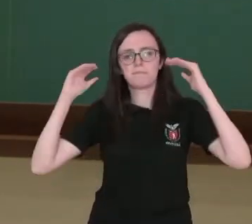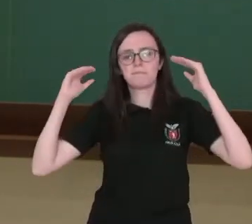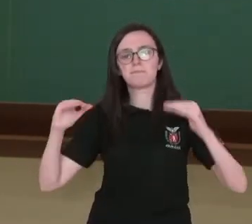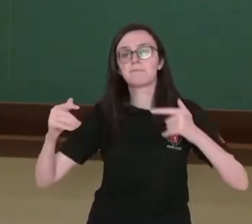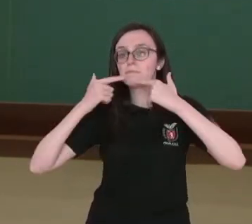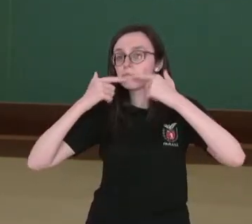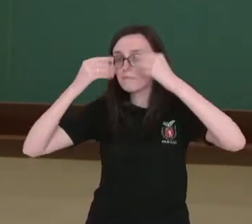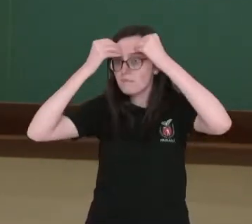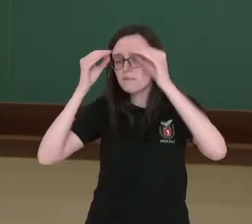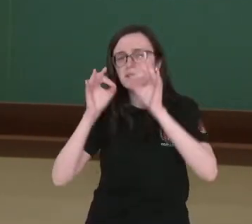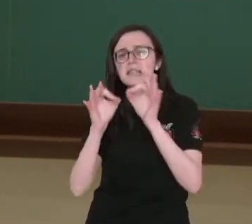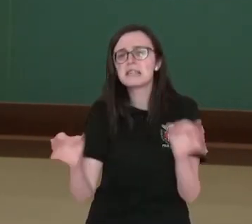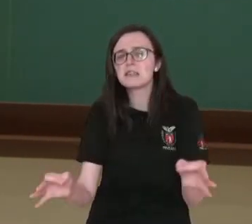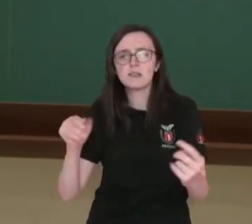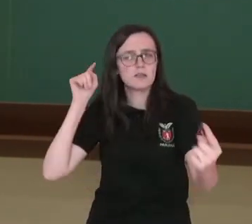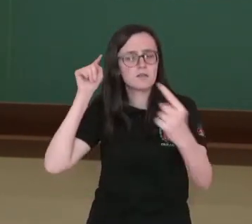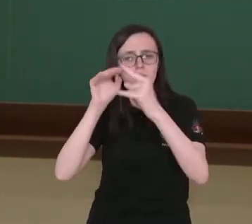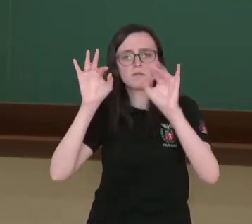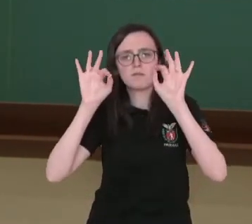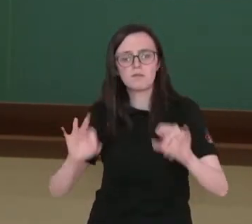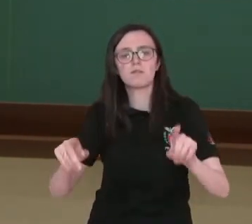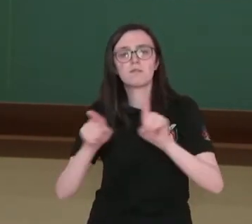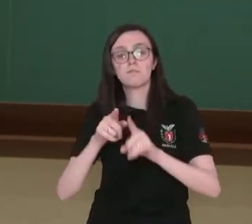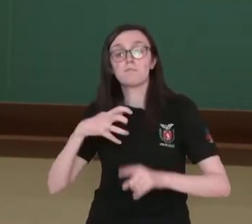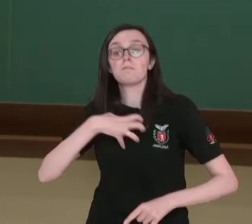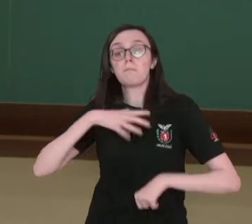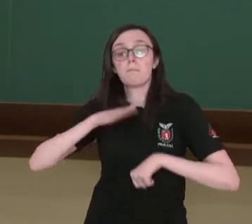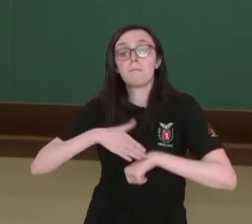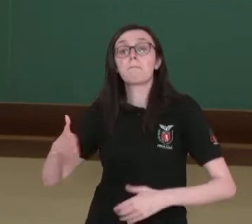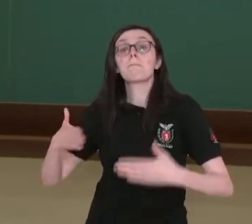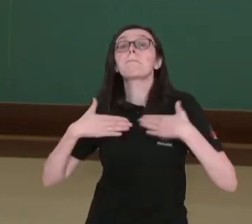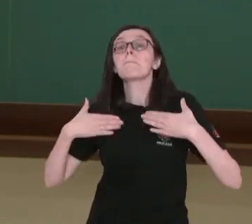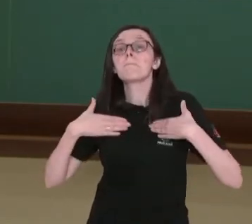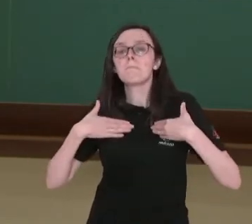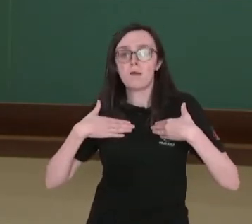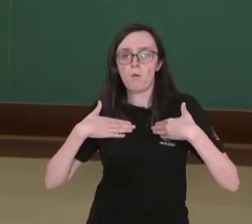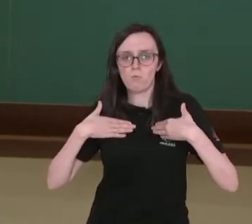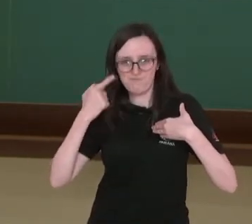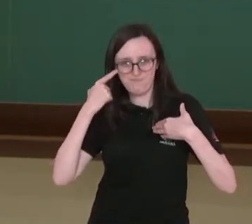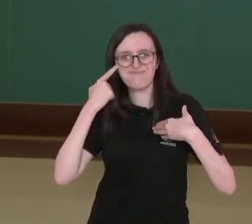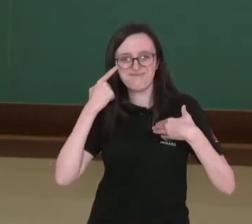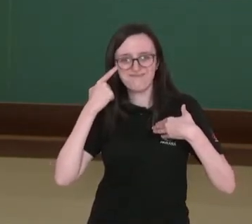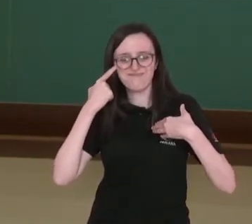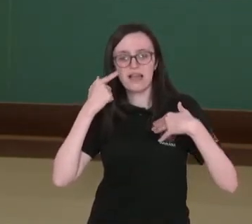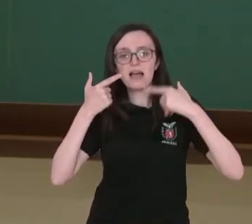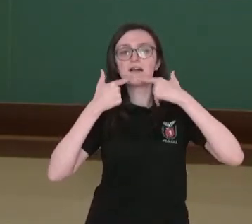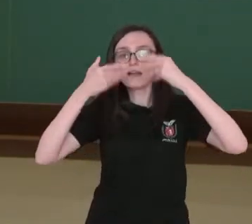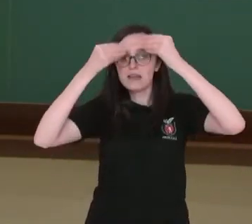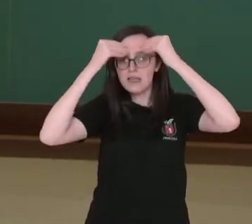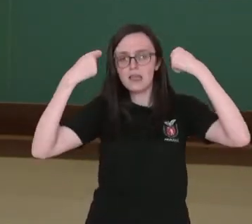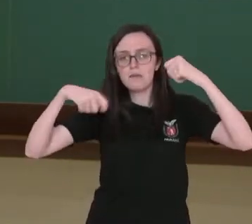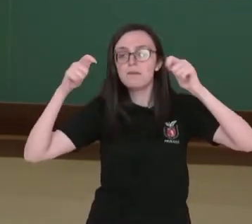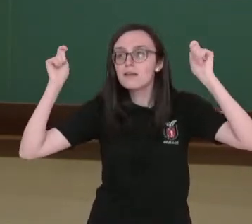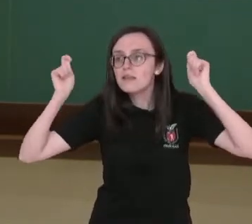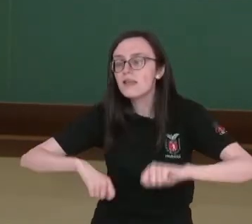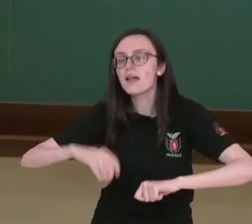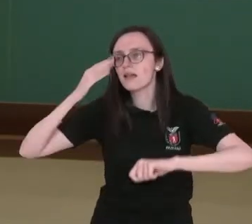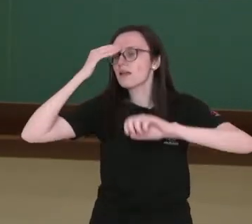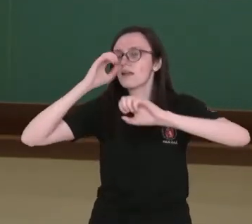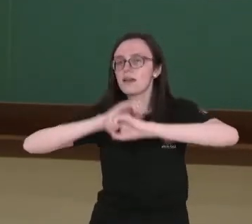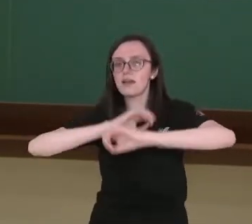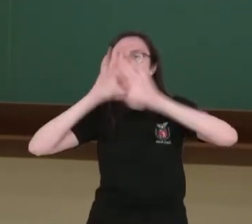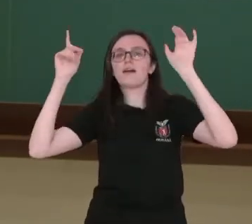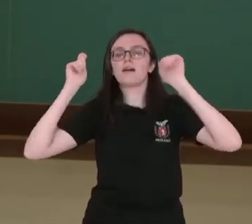Linguagem simples, objetiva e subjetiva. O que significa? Que a linguagem tem que ser bem inteligível, né? Para